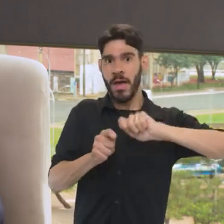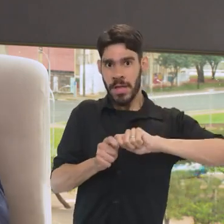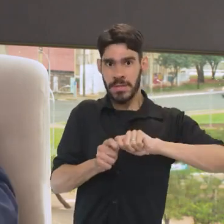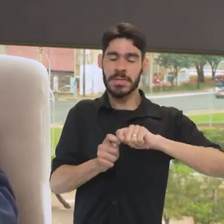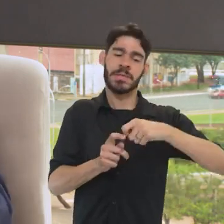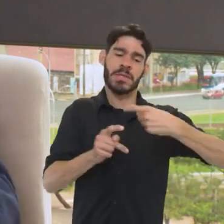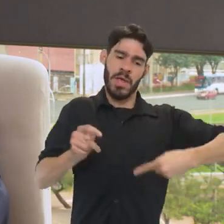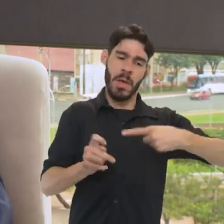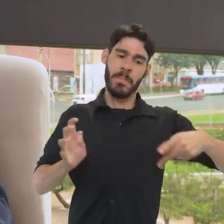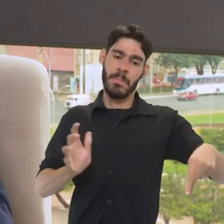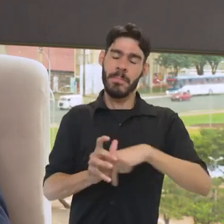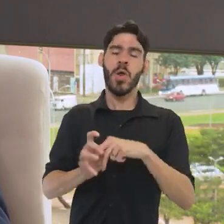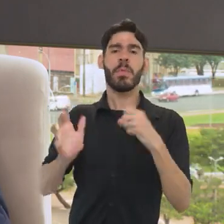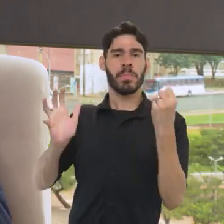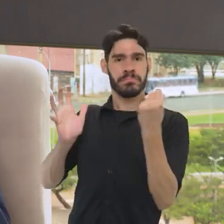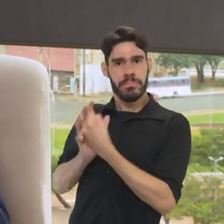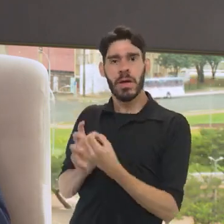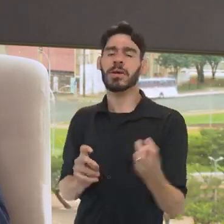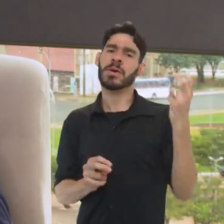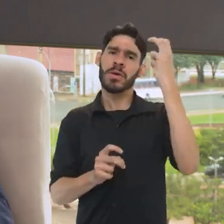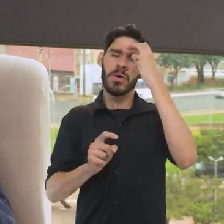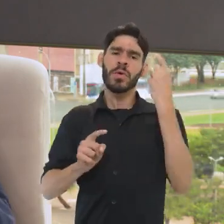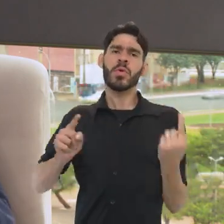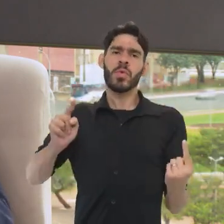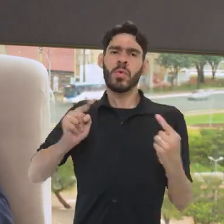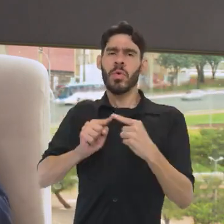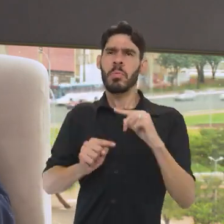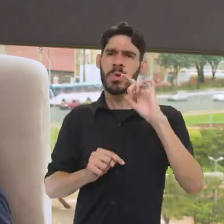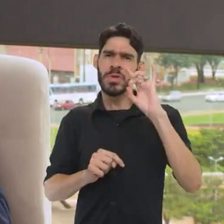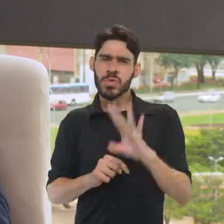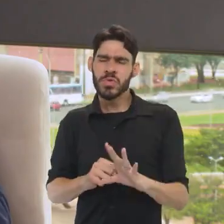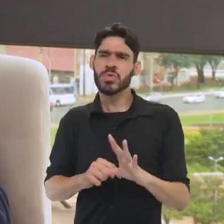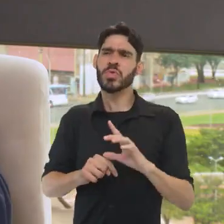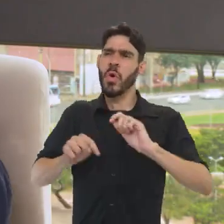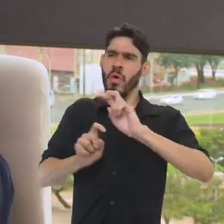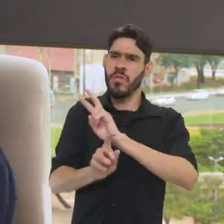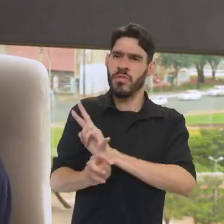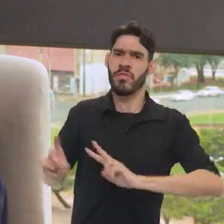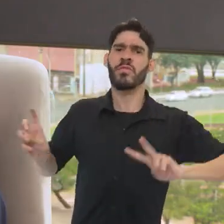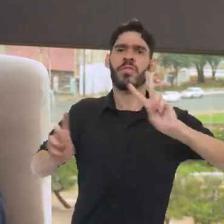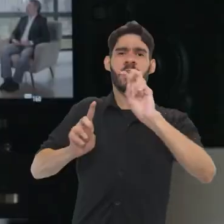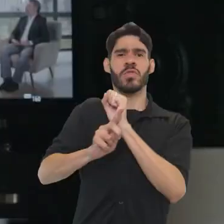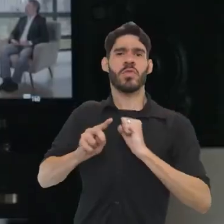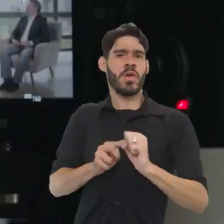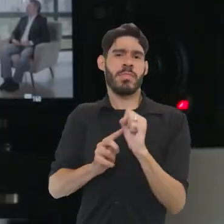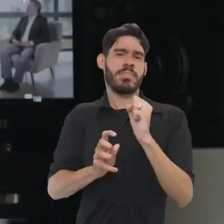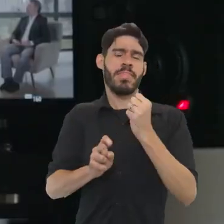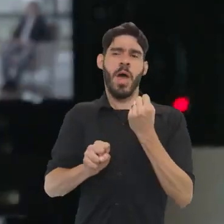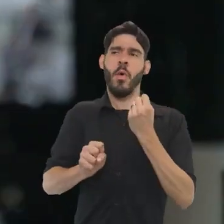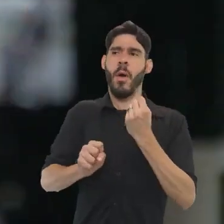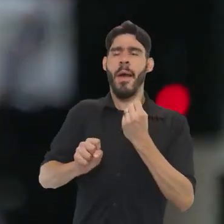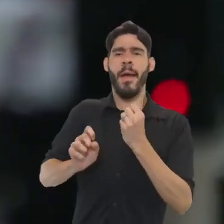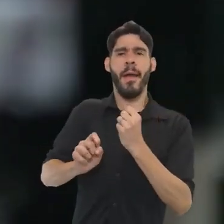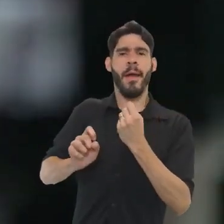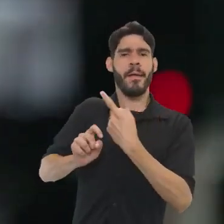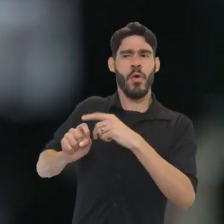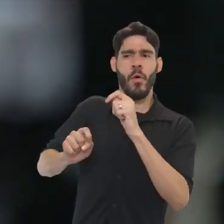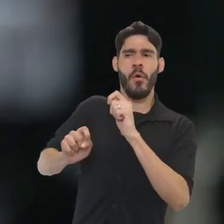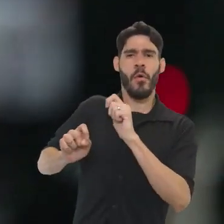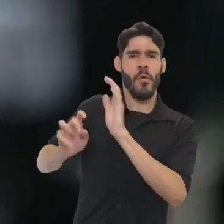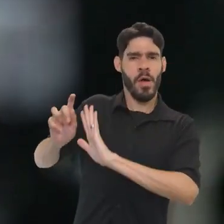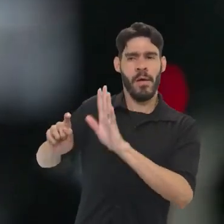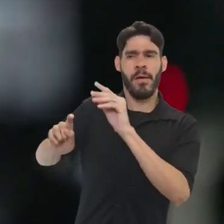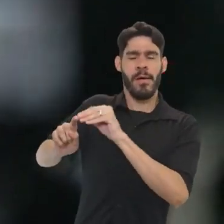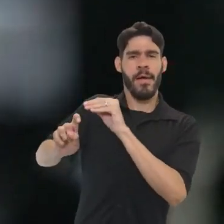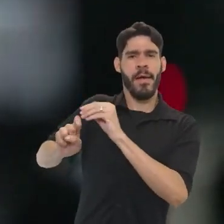fazer política de patrimônio cultural diz respeito, não só àquilo que fica mais visível para a sociedade, que são as obras de restauração e